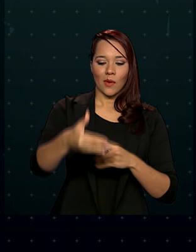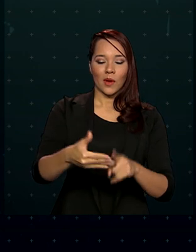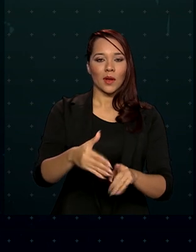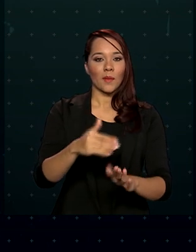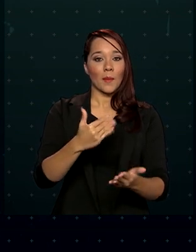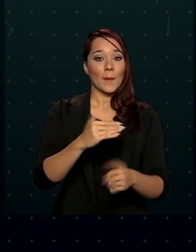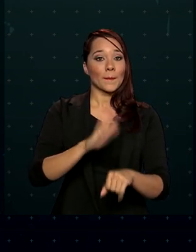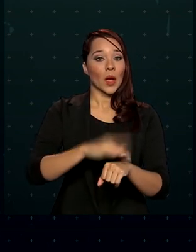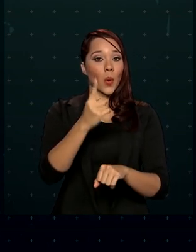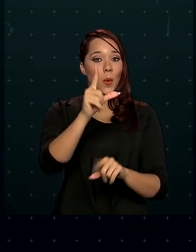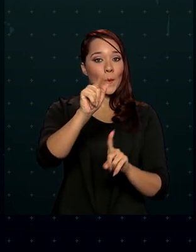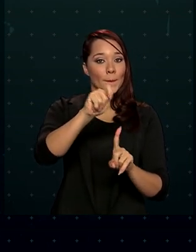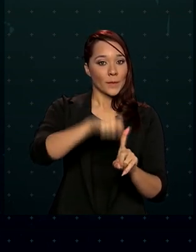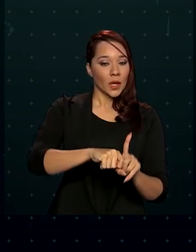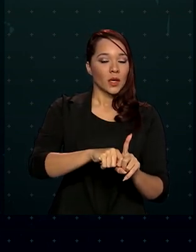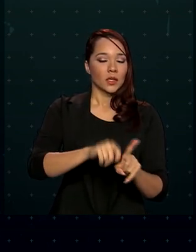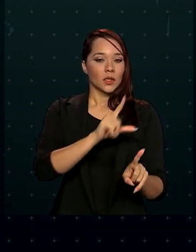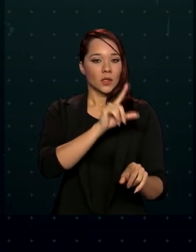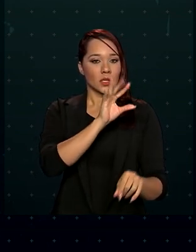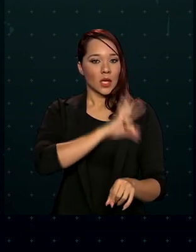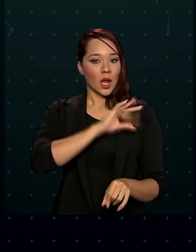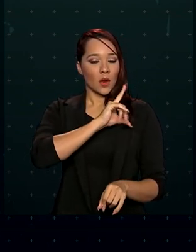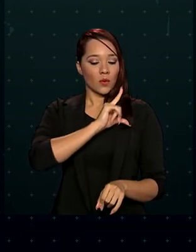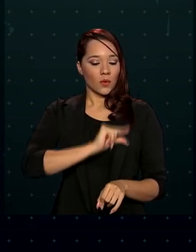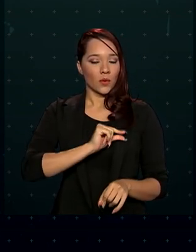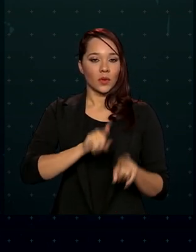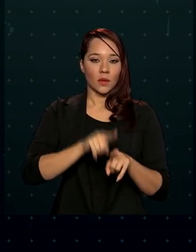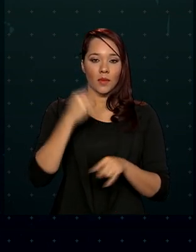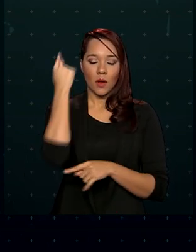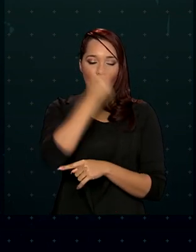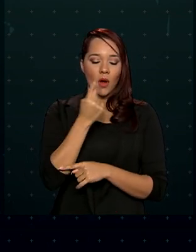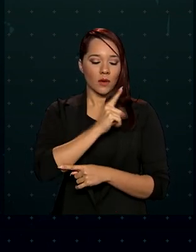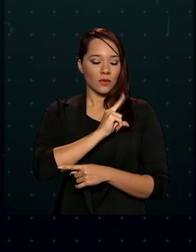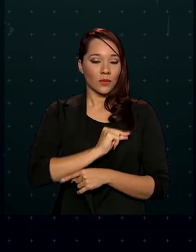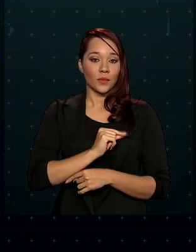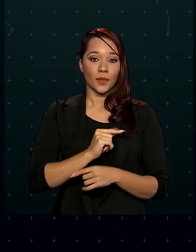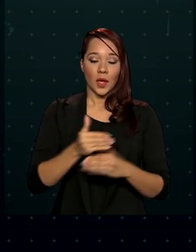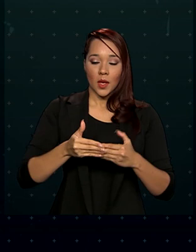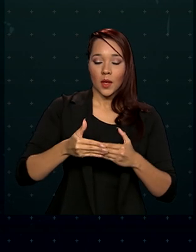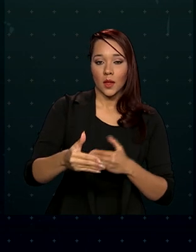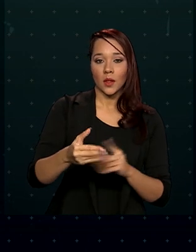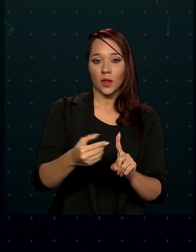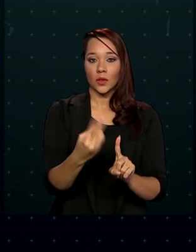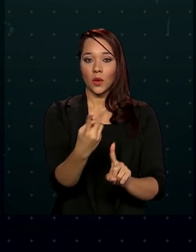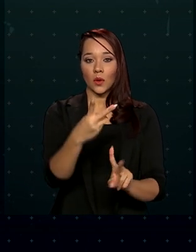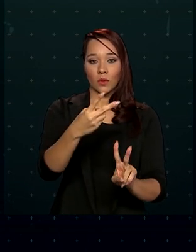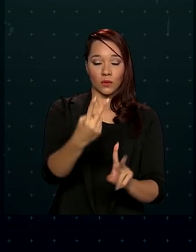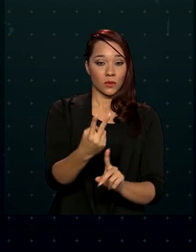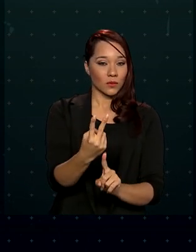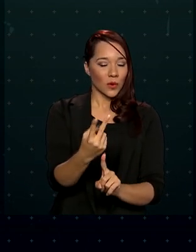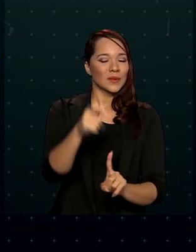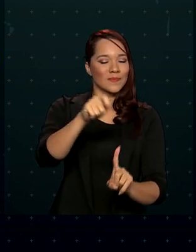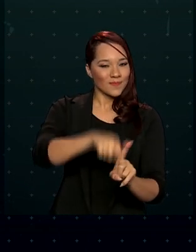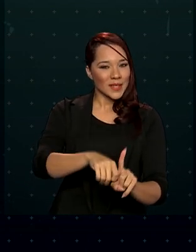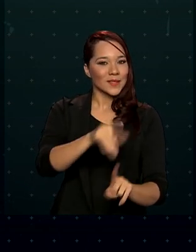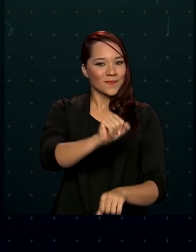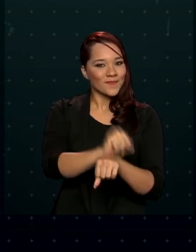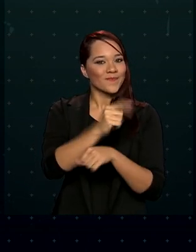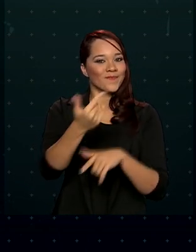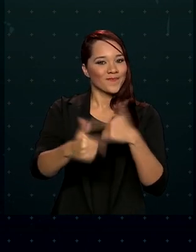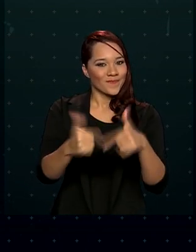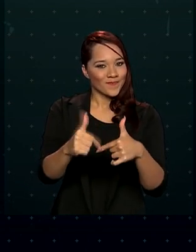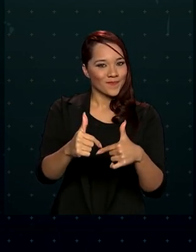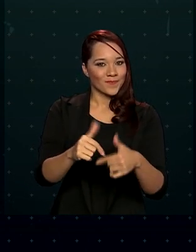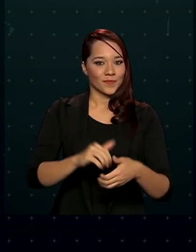um mês a redução de salários e da carga horária. E por mais dois meses, a suspensão dos contratos de